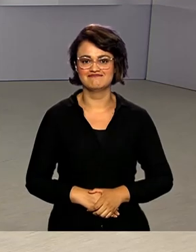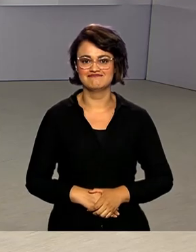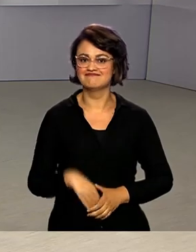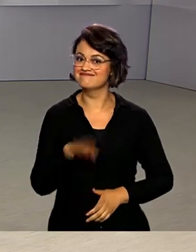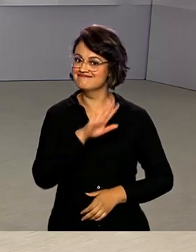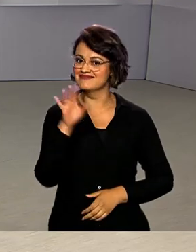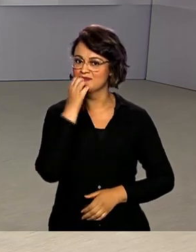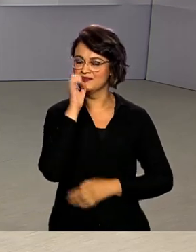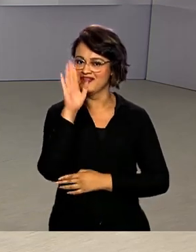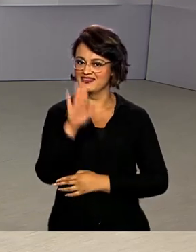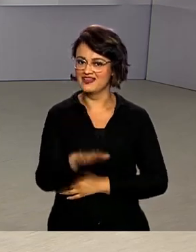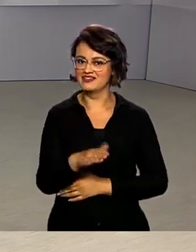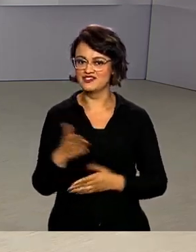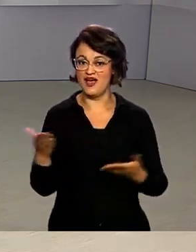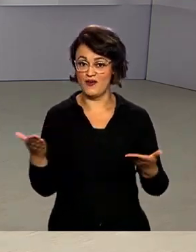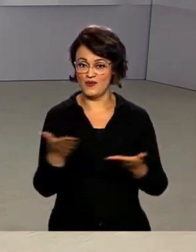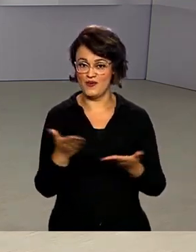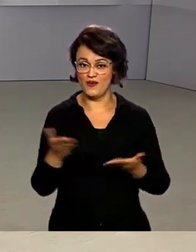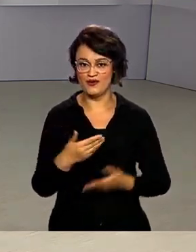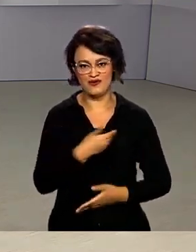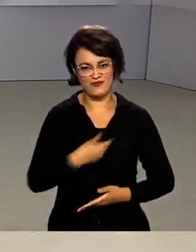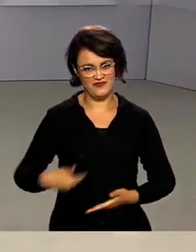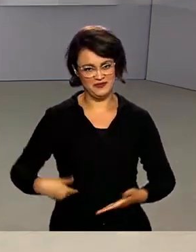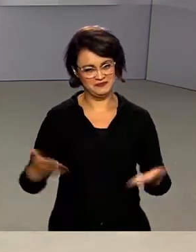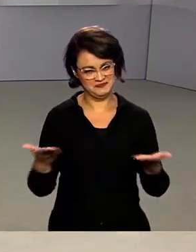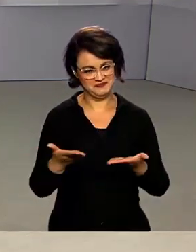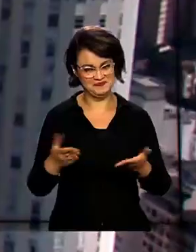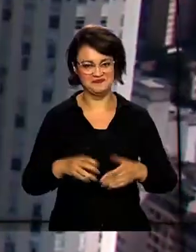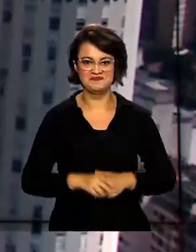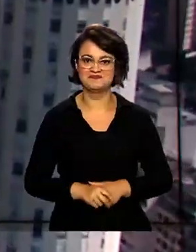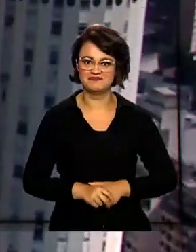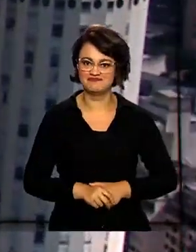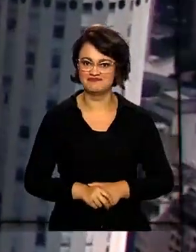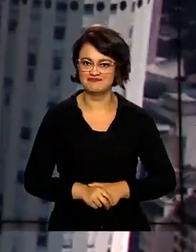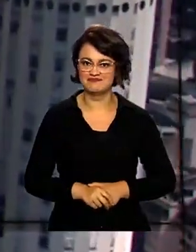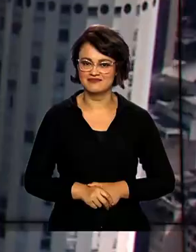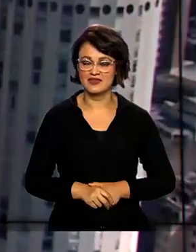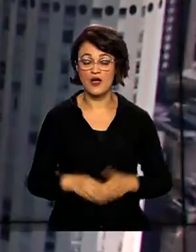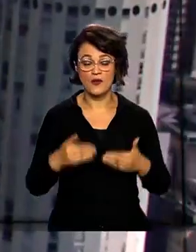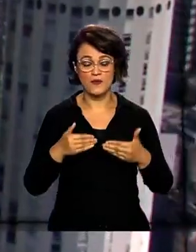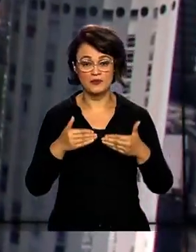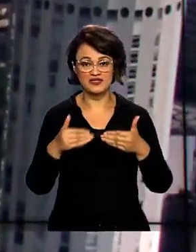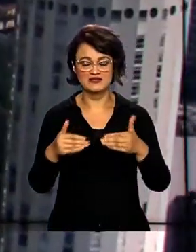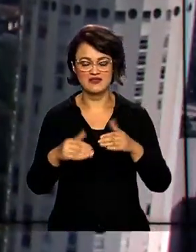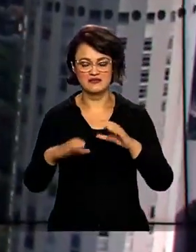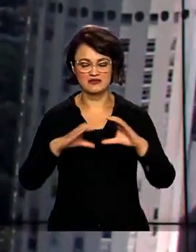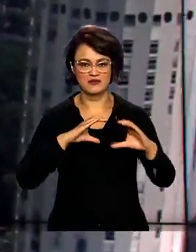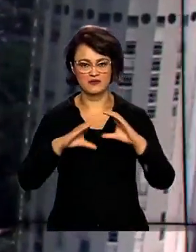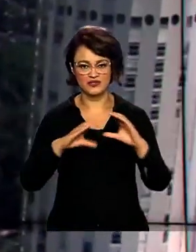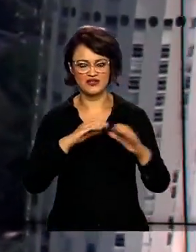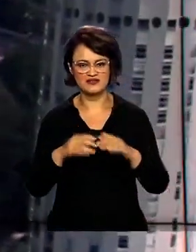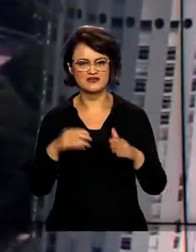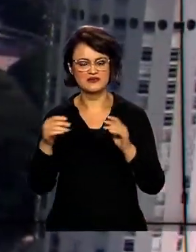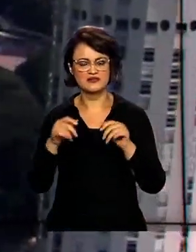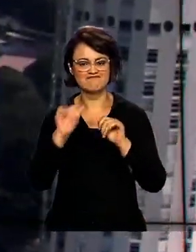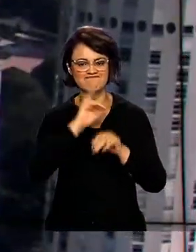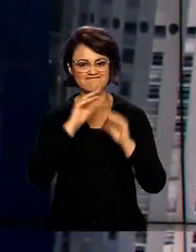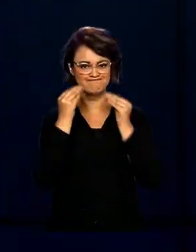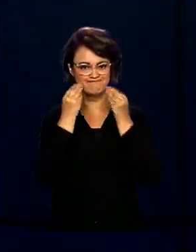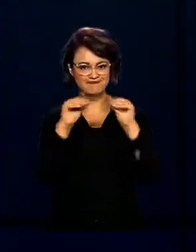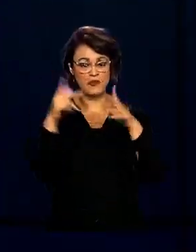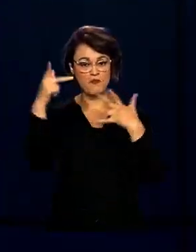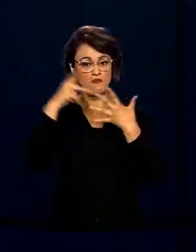Olá, boa tarde, já estamos de volta com Governo Agora. O Ministério das Comunicações publicou hoje uma